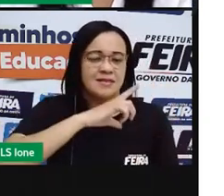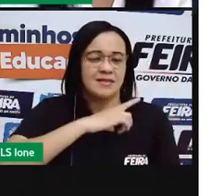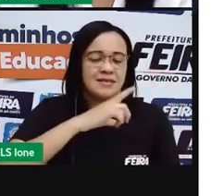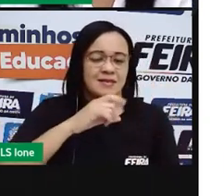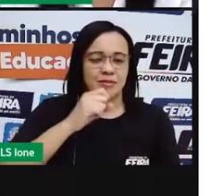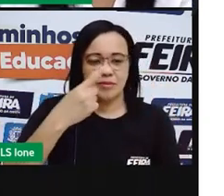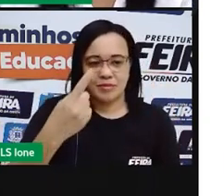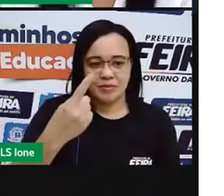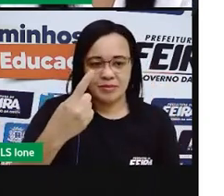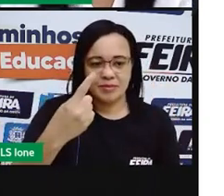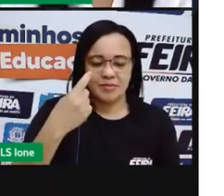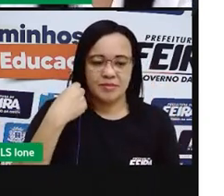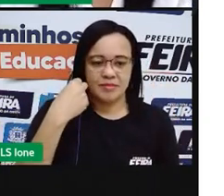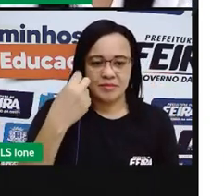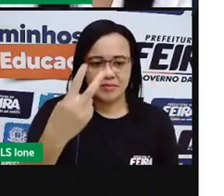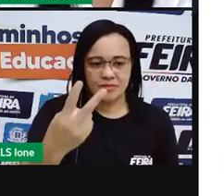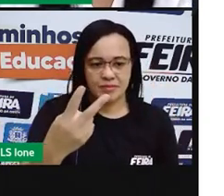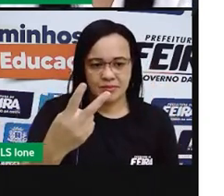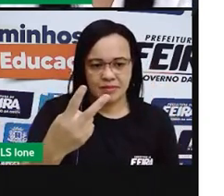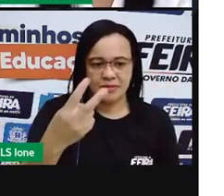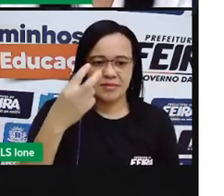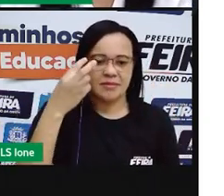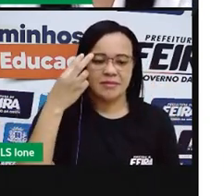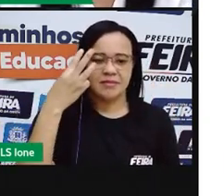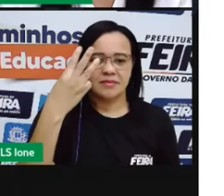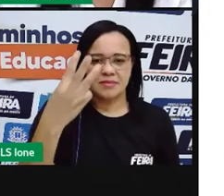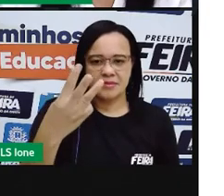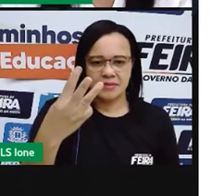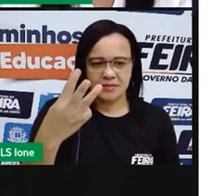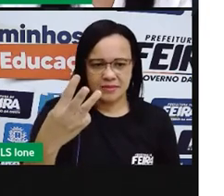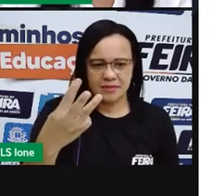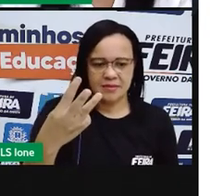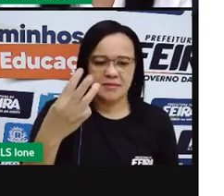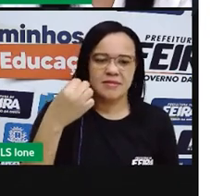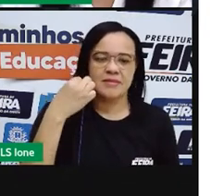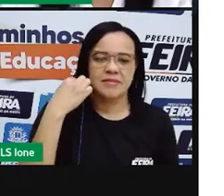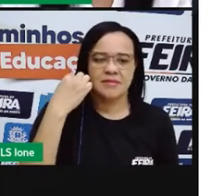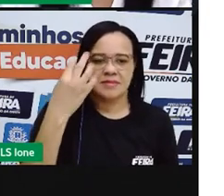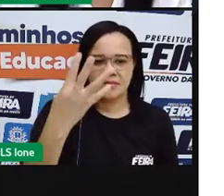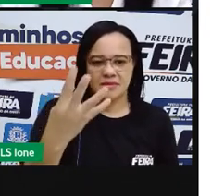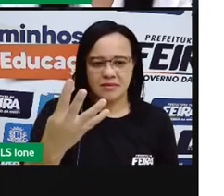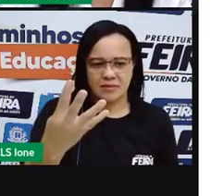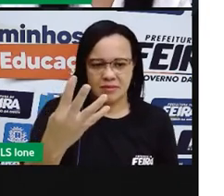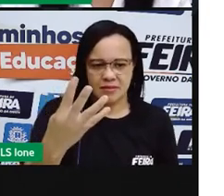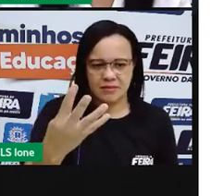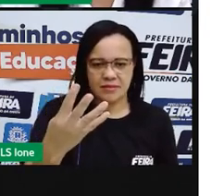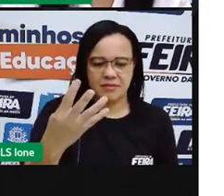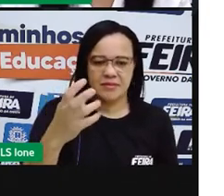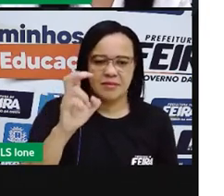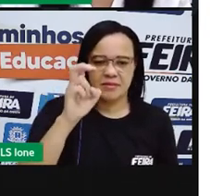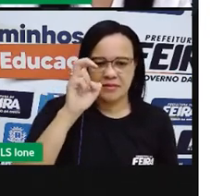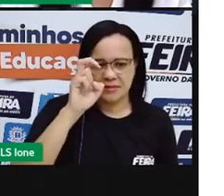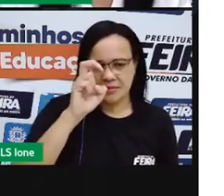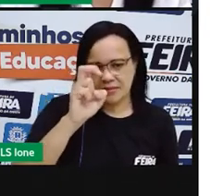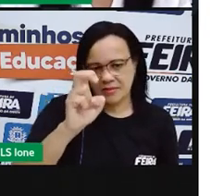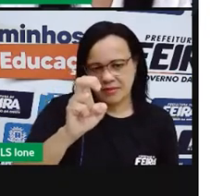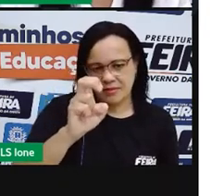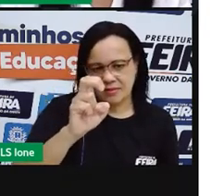Uma, duas, três, quatro,